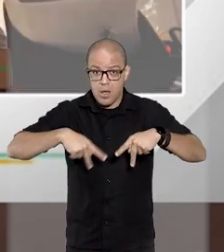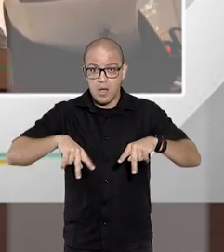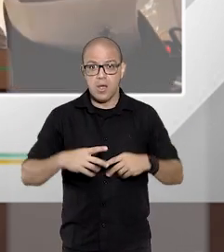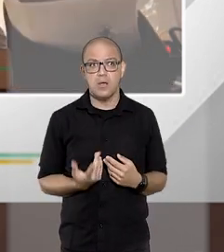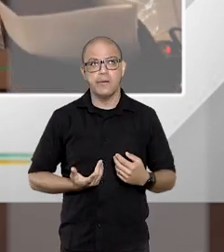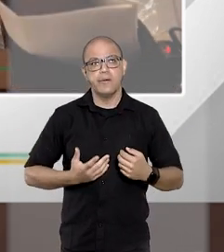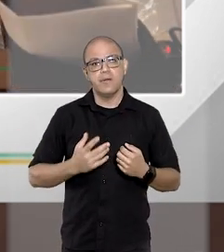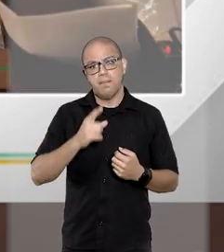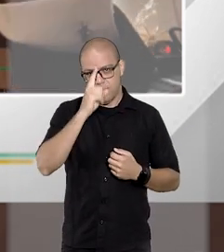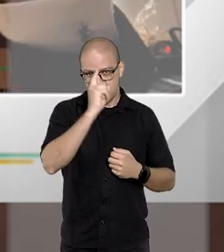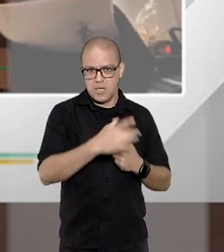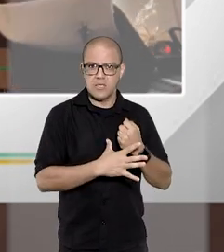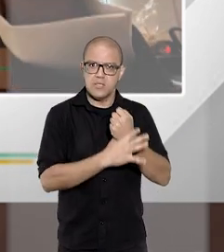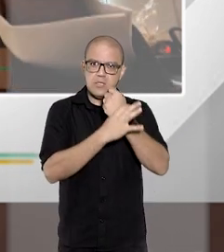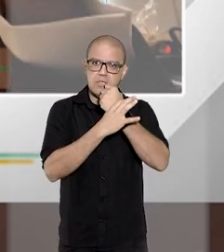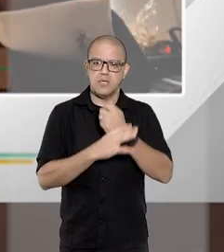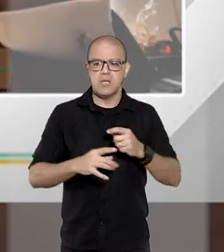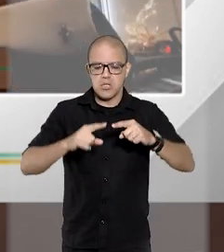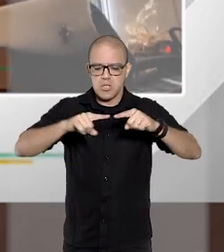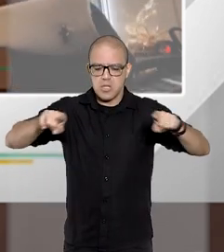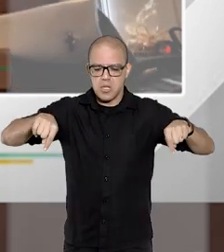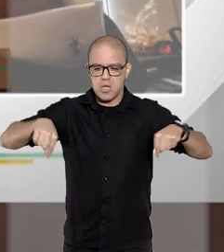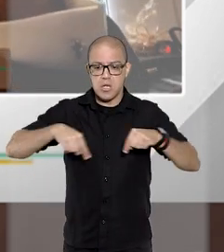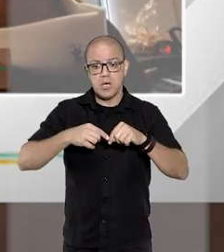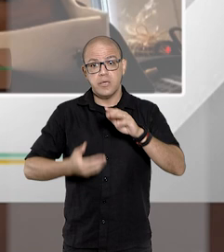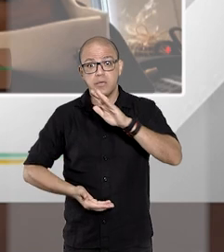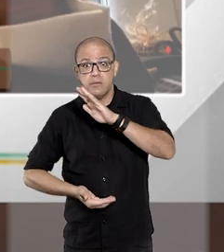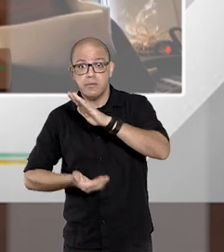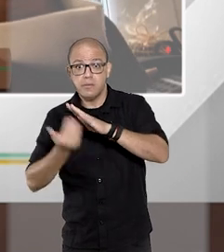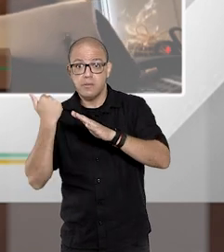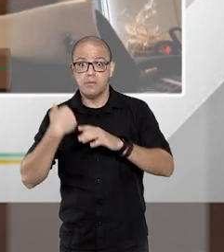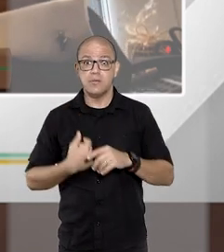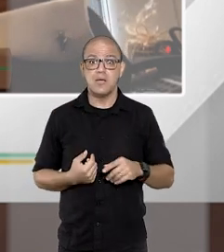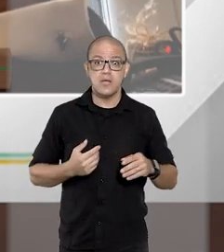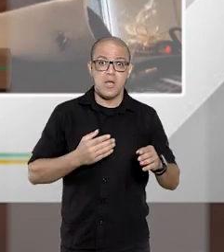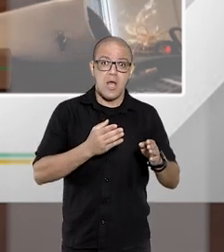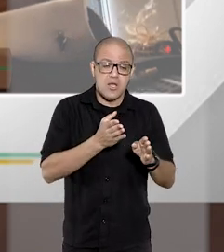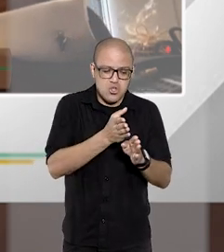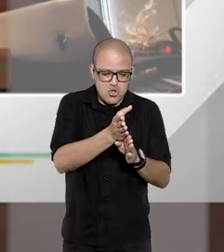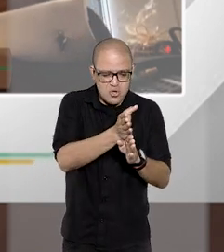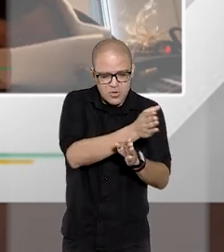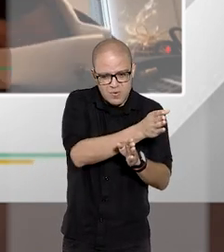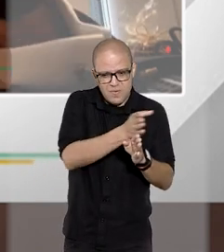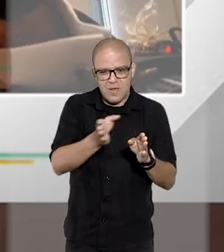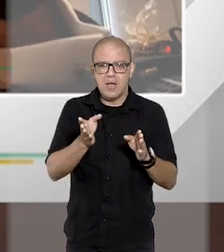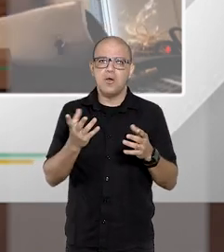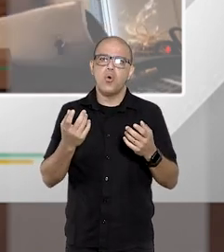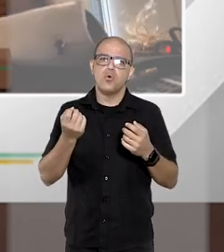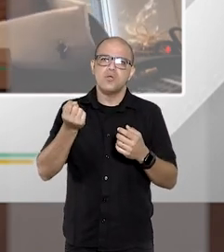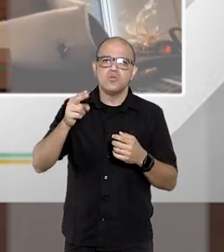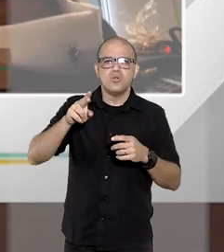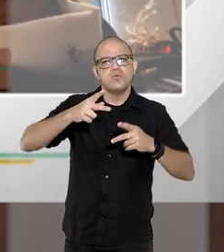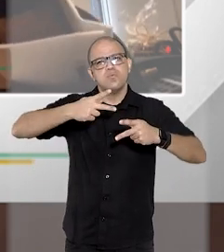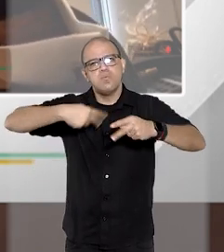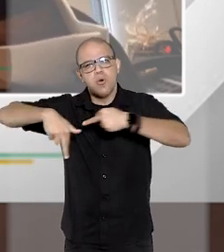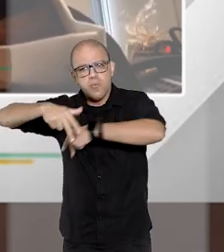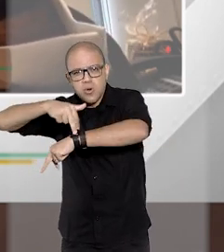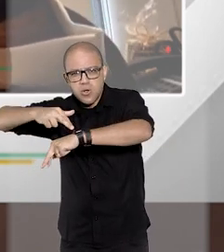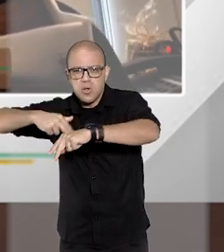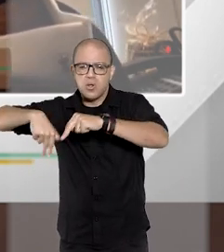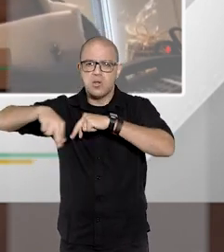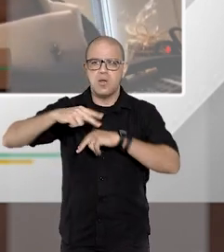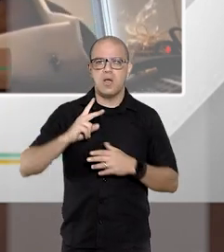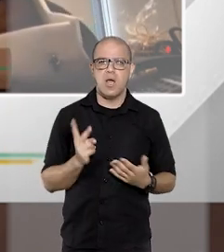ações de mandato de segurança, desapropriação, divisa e demarcação, ações populares, improbidade